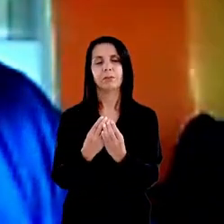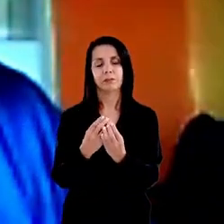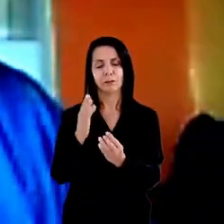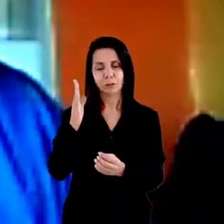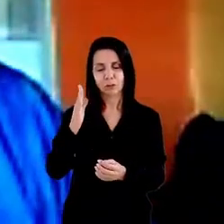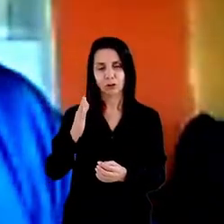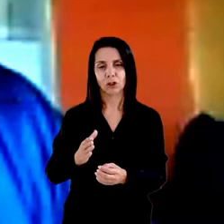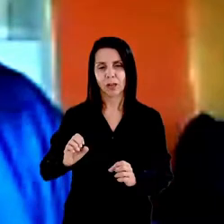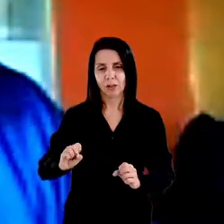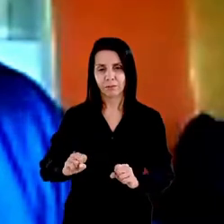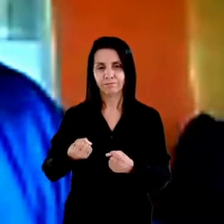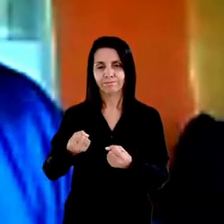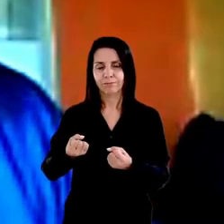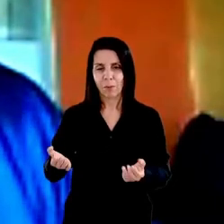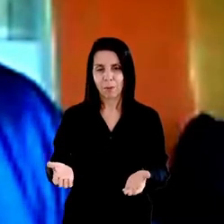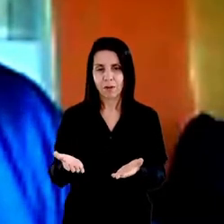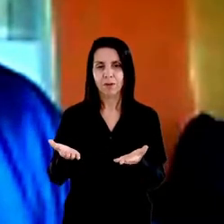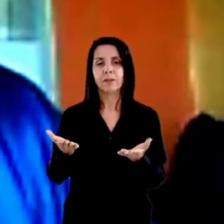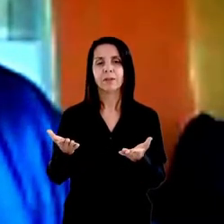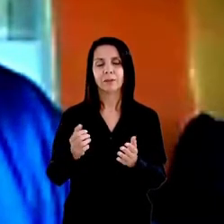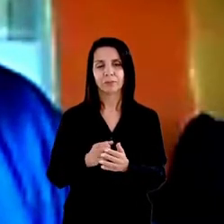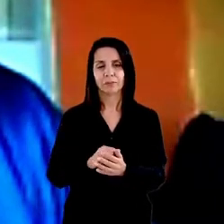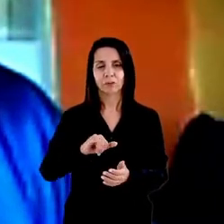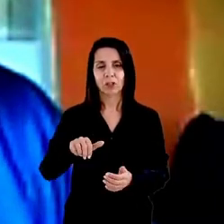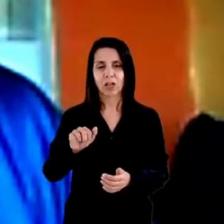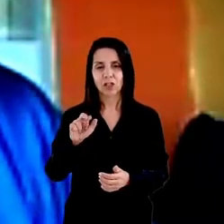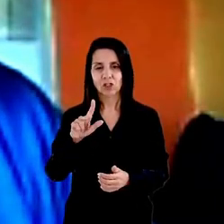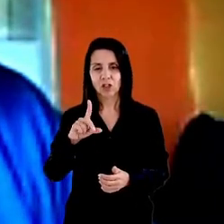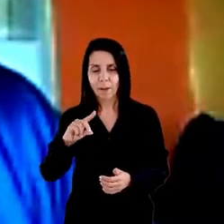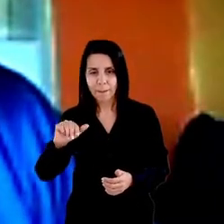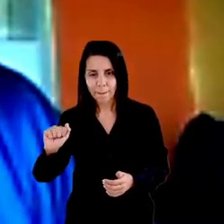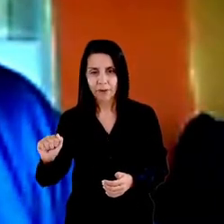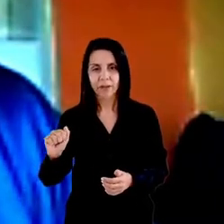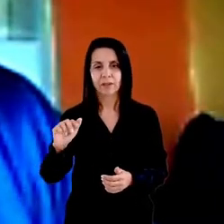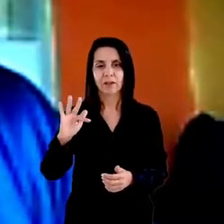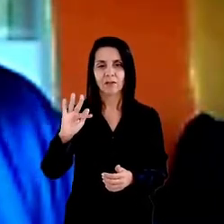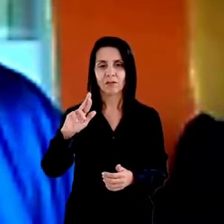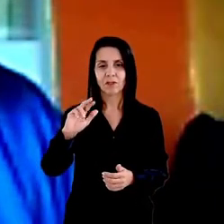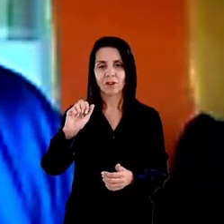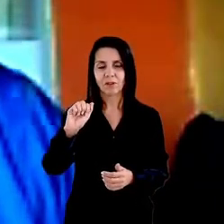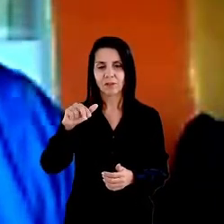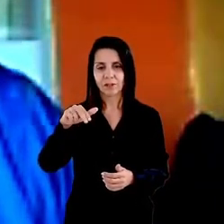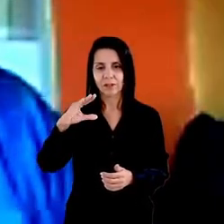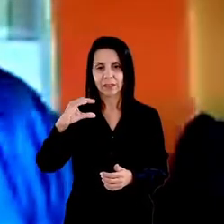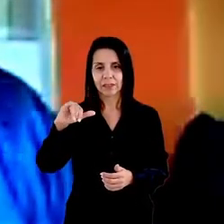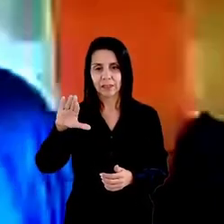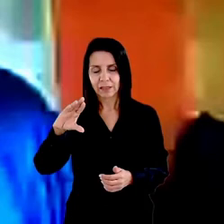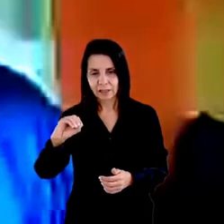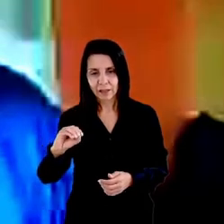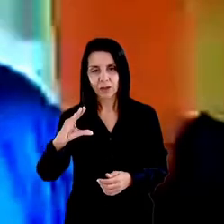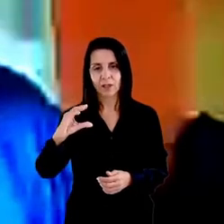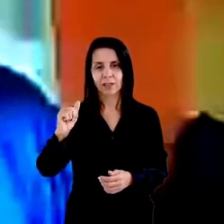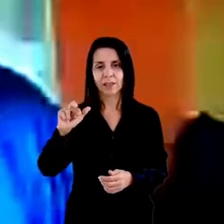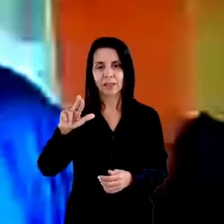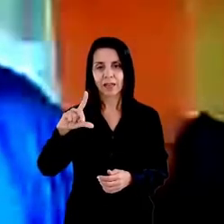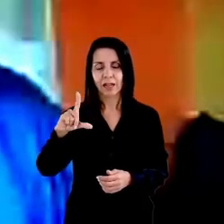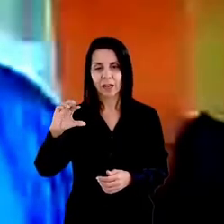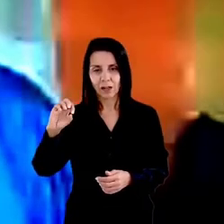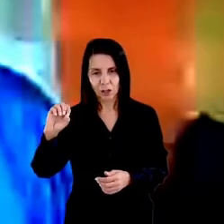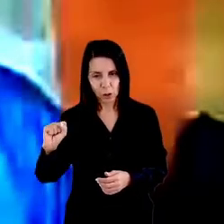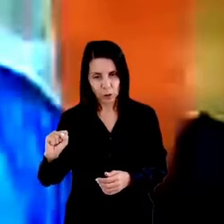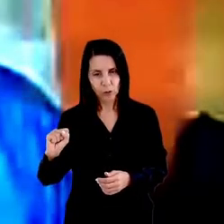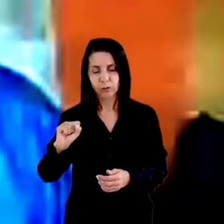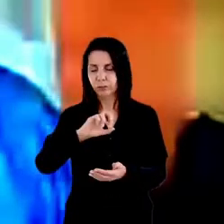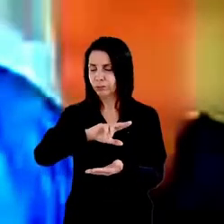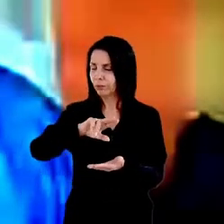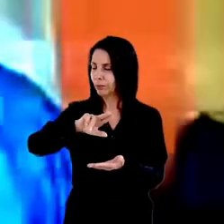o diálogo constante do Dr. Jaba Soares Júnior Dr. Francisco do CAO de Direitos Humanos Dr. Carlos Eduardo do CAOMA Dr. Paulo César